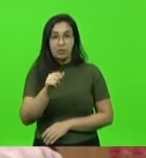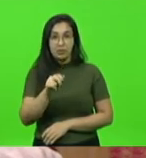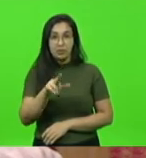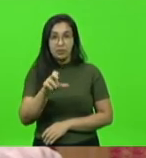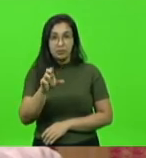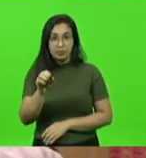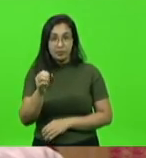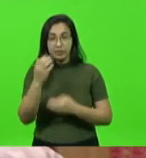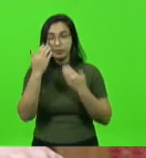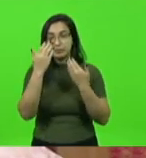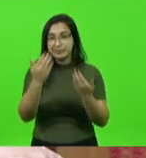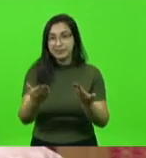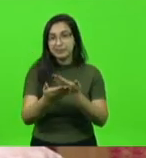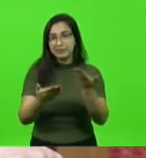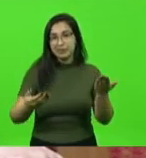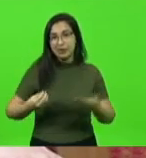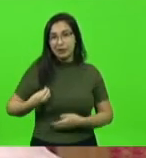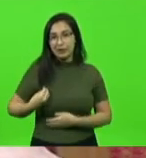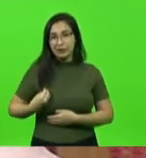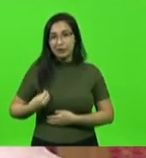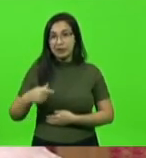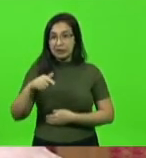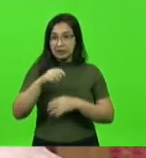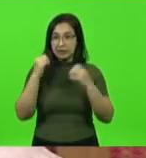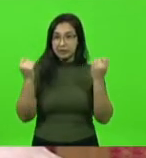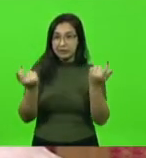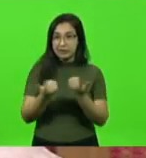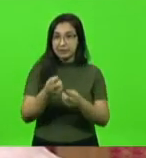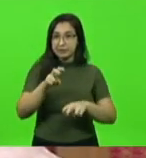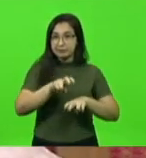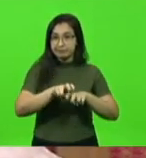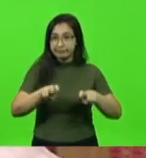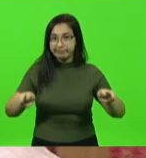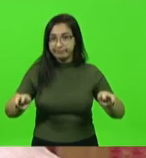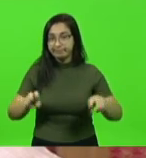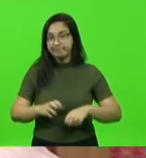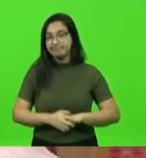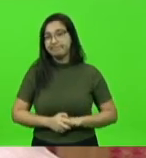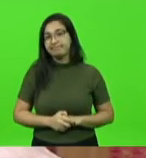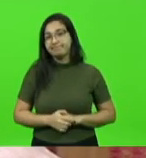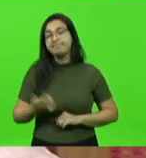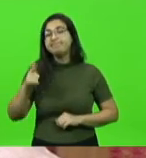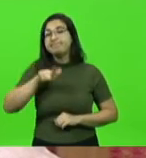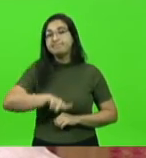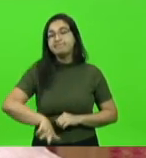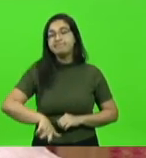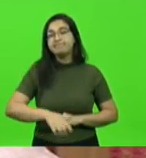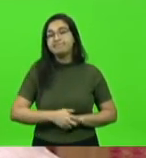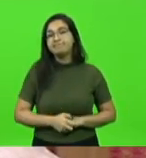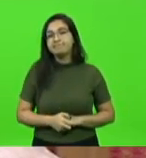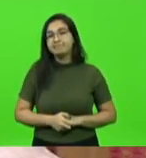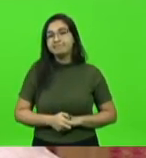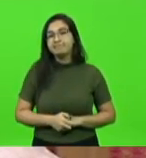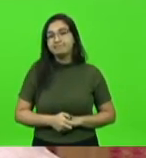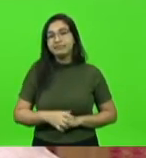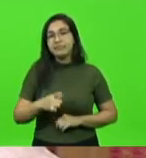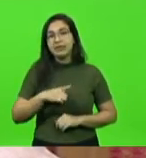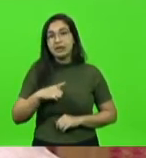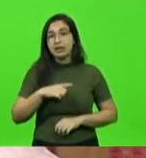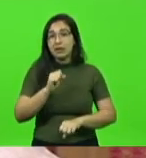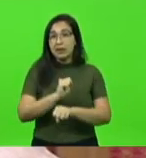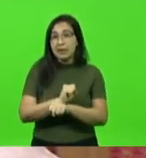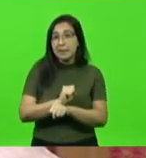vocês a presença aqui na casa e também agora acredito haverá um intervalo